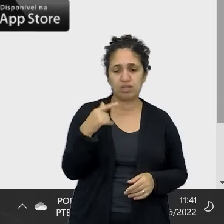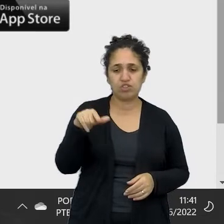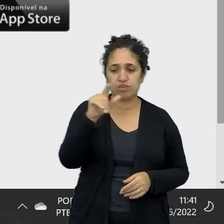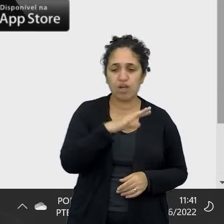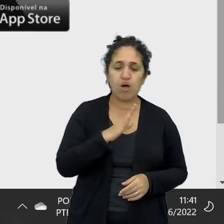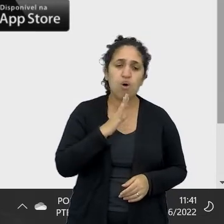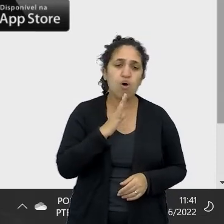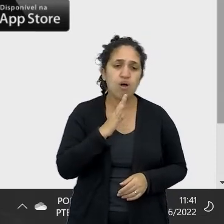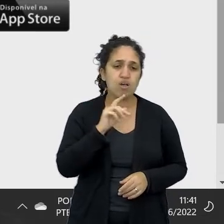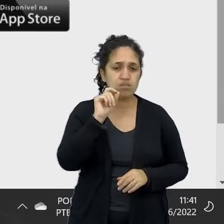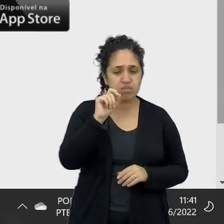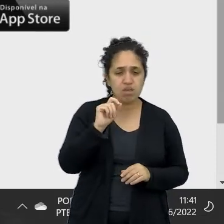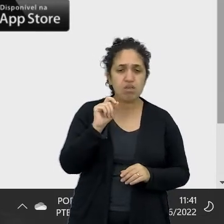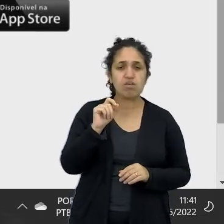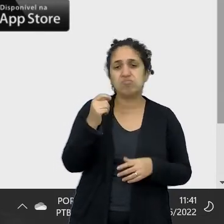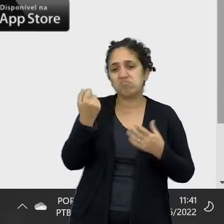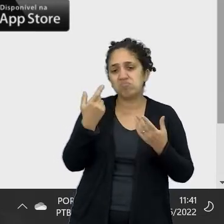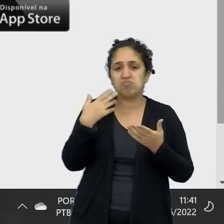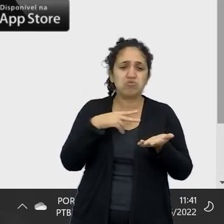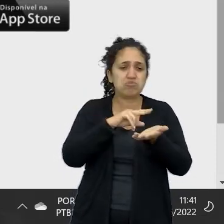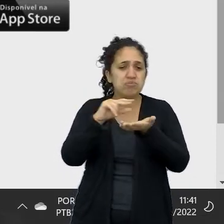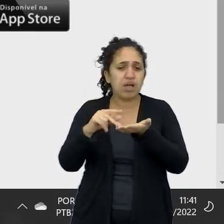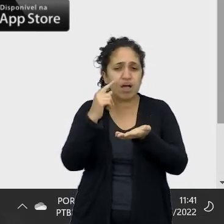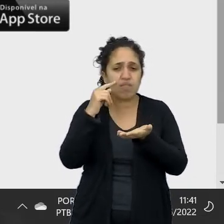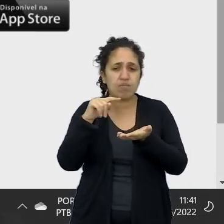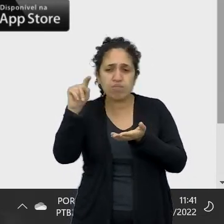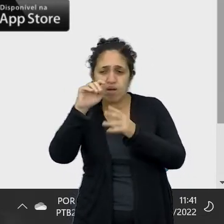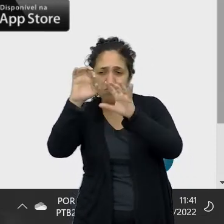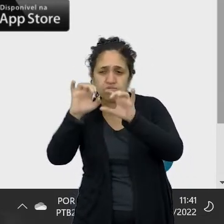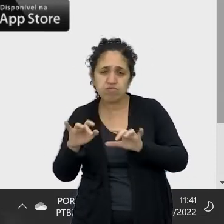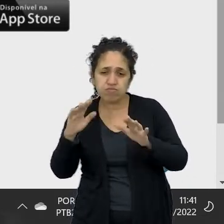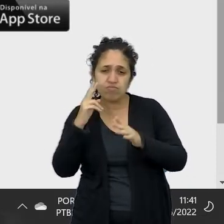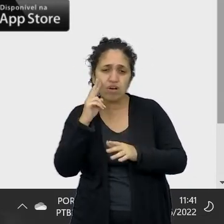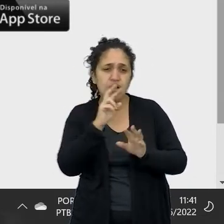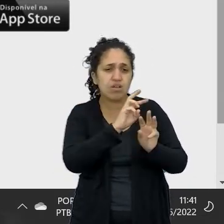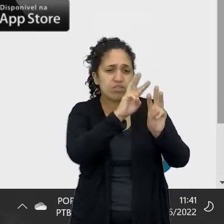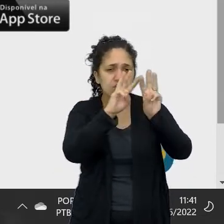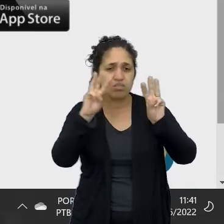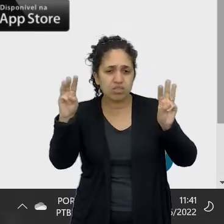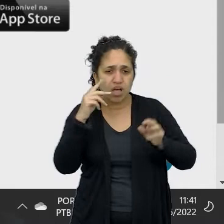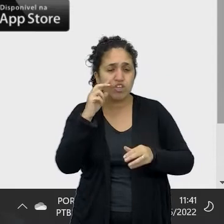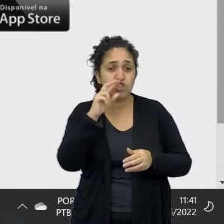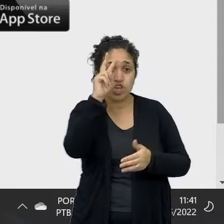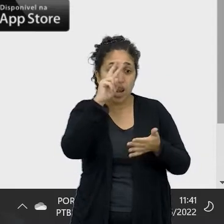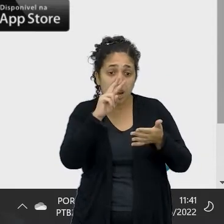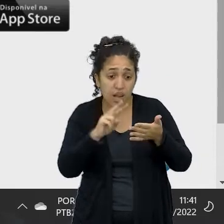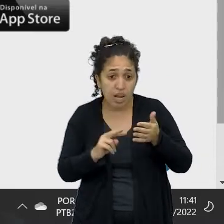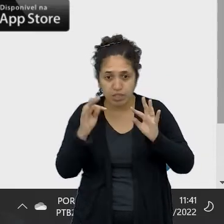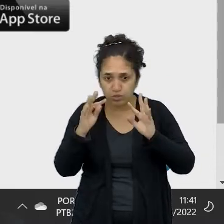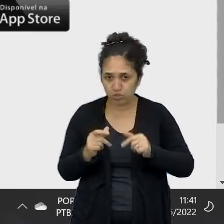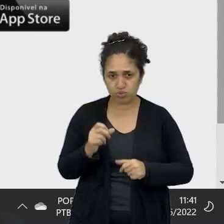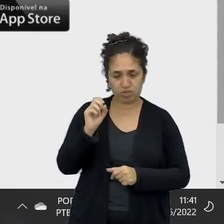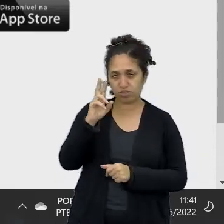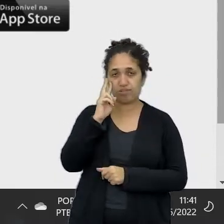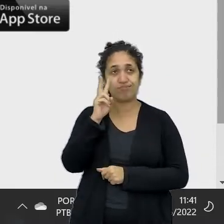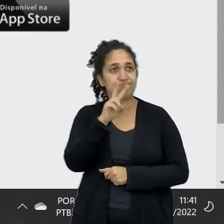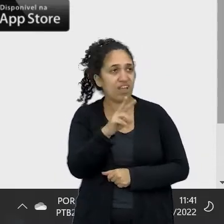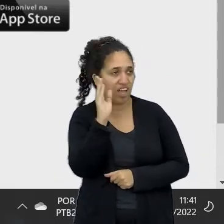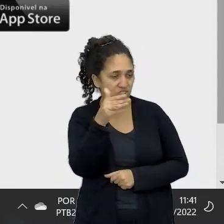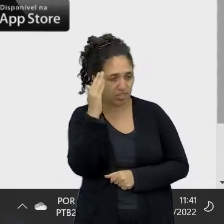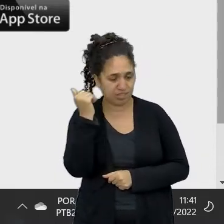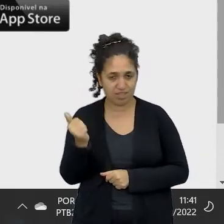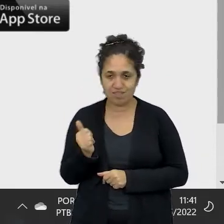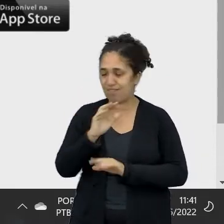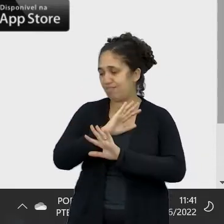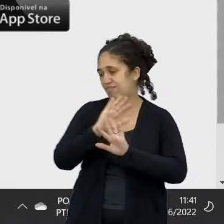conhecerem aí qualquer tipo de plataforma, qualquer tipo de site, vocês lerem tudo e não só bater o olho e falar ah, já